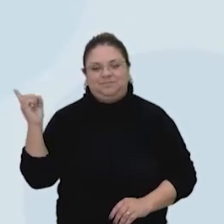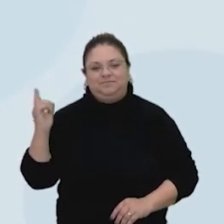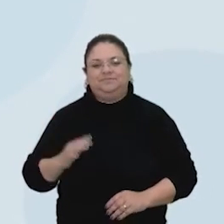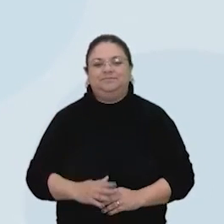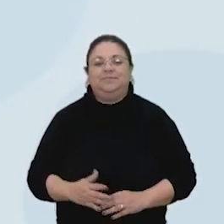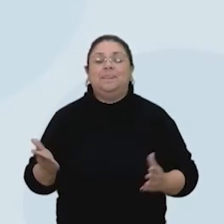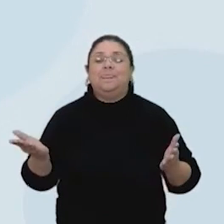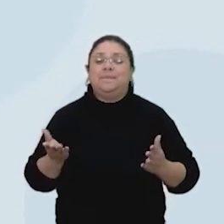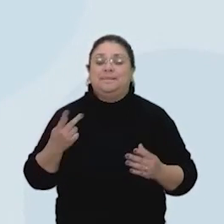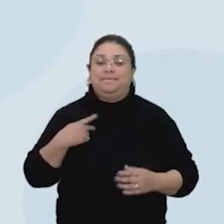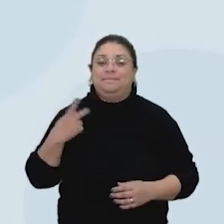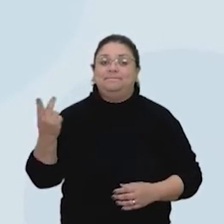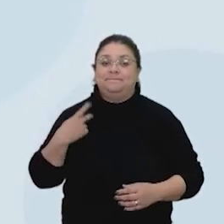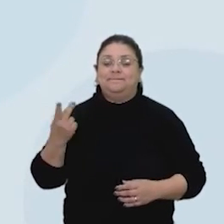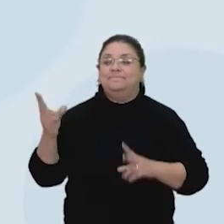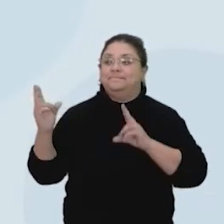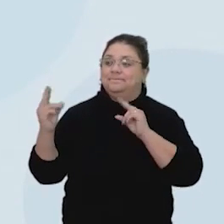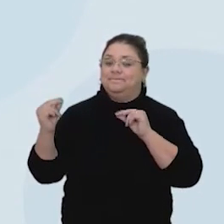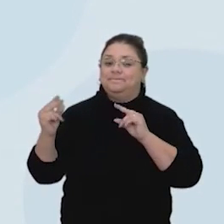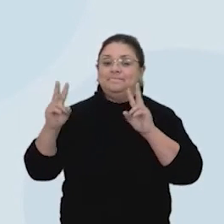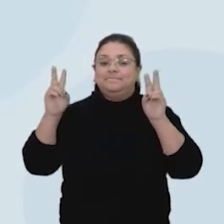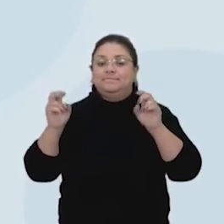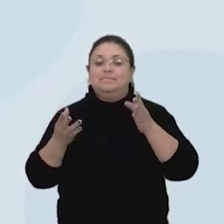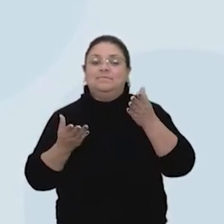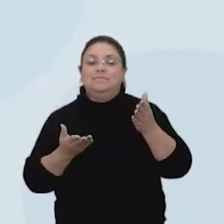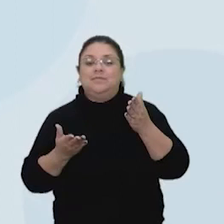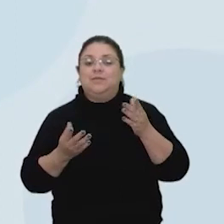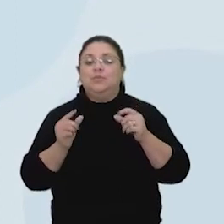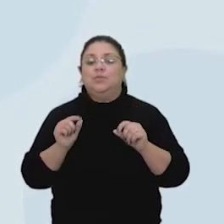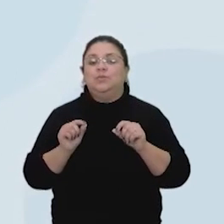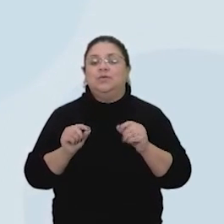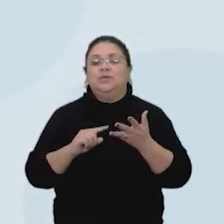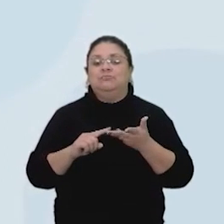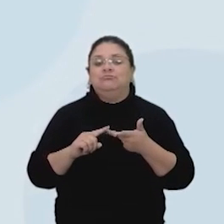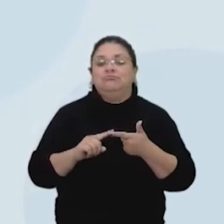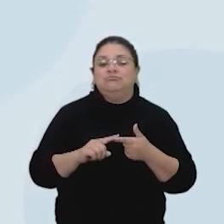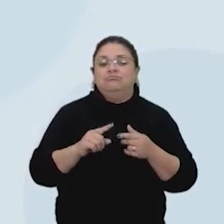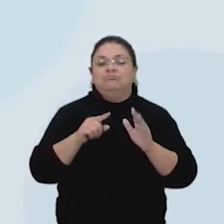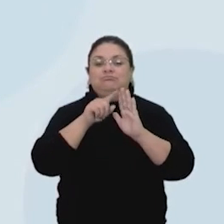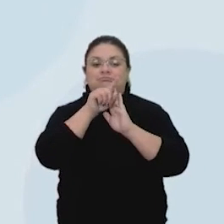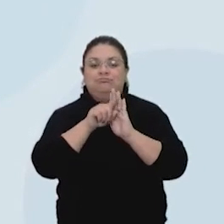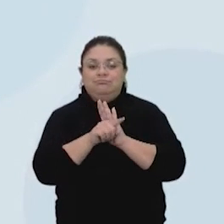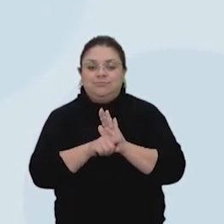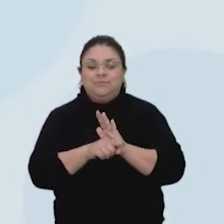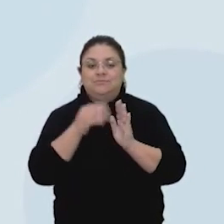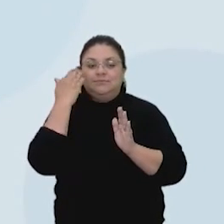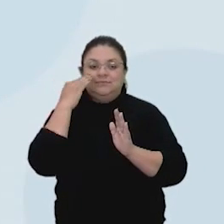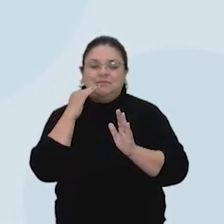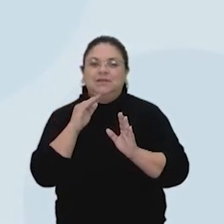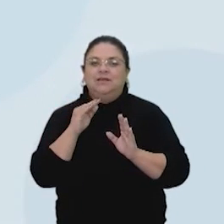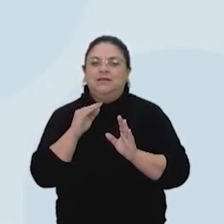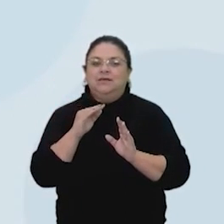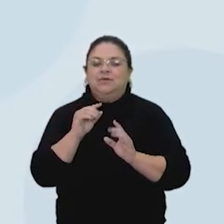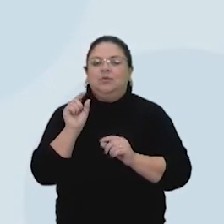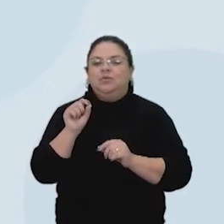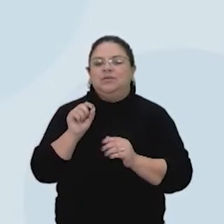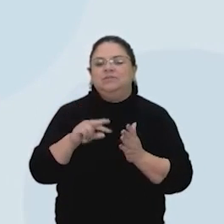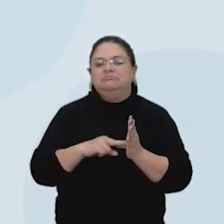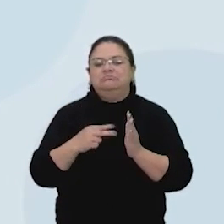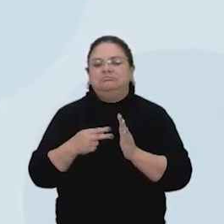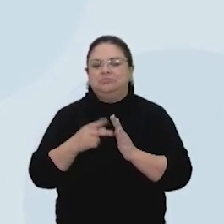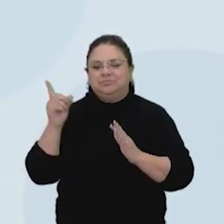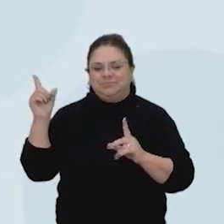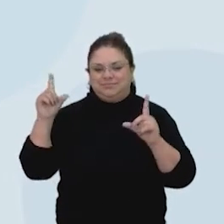superficialmente, claro. Porque senão a gente ficaria aqui muito tempo fazendo. gente vai tentar fazer uma leitura formal, simbólica e interpretativa.